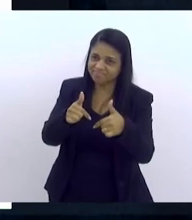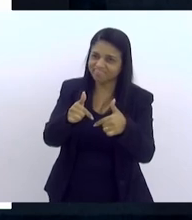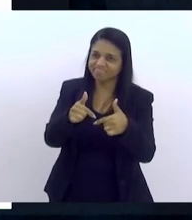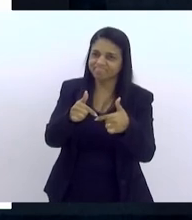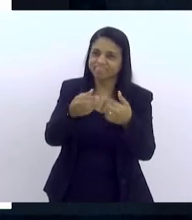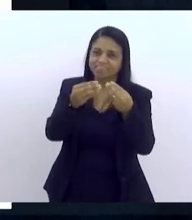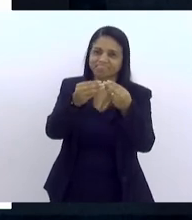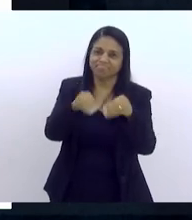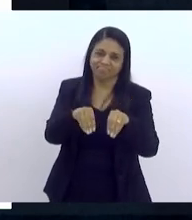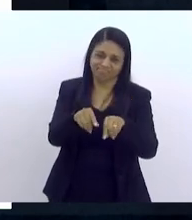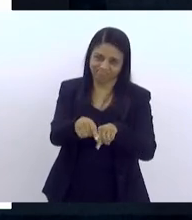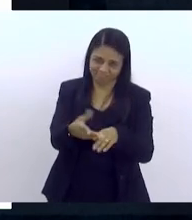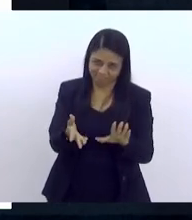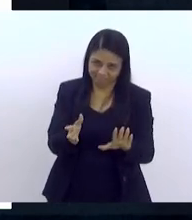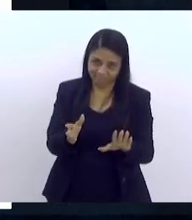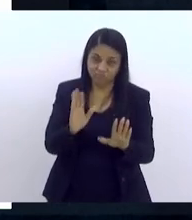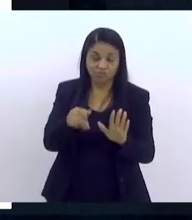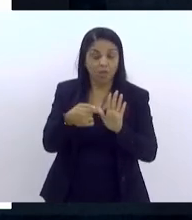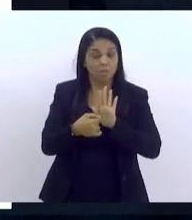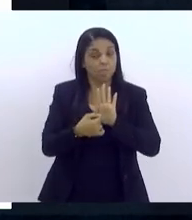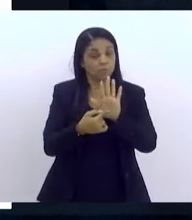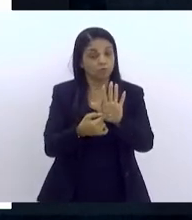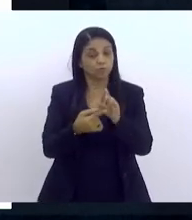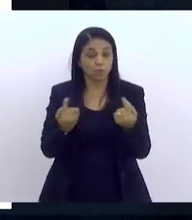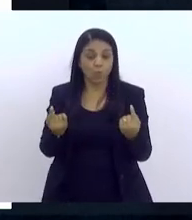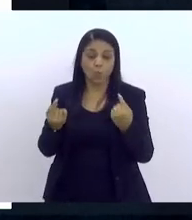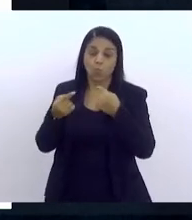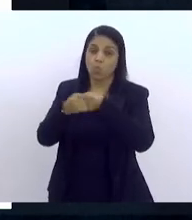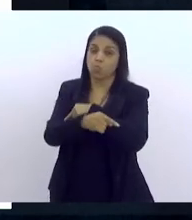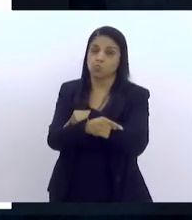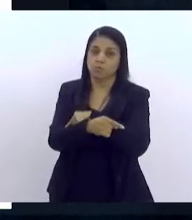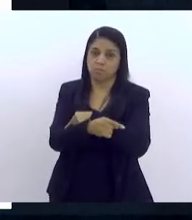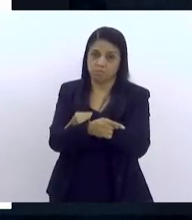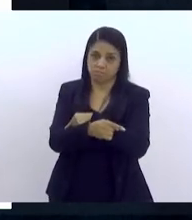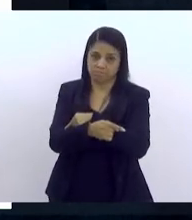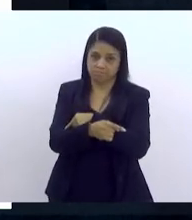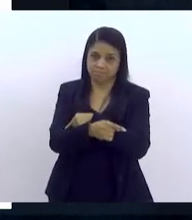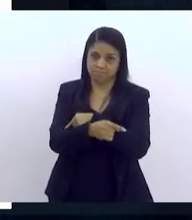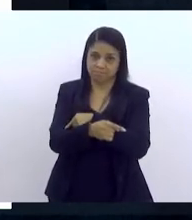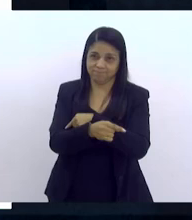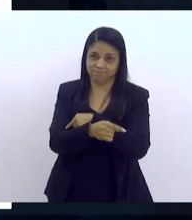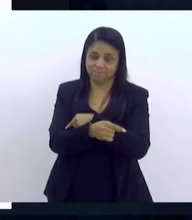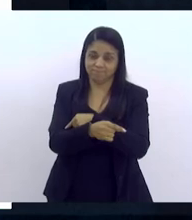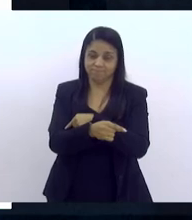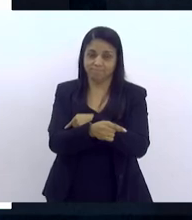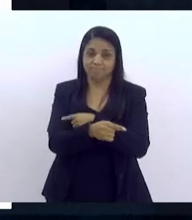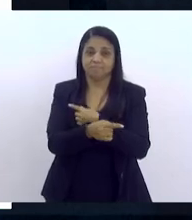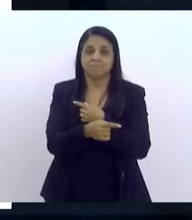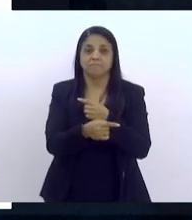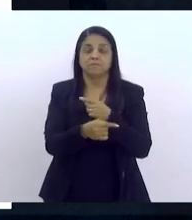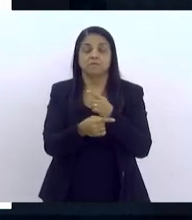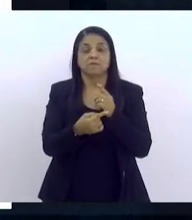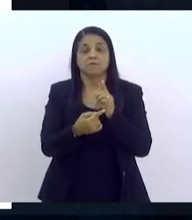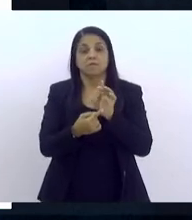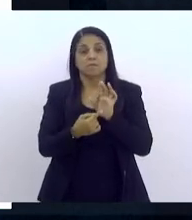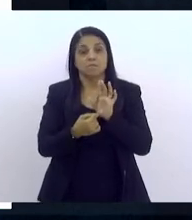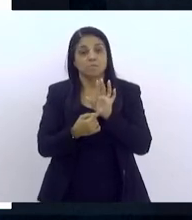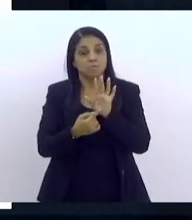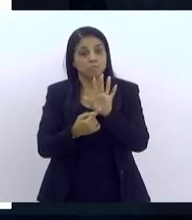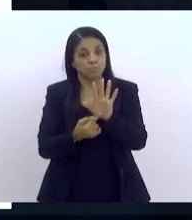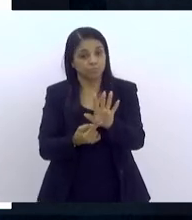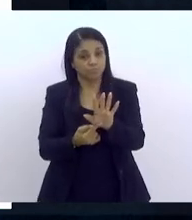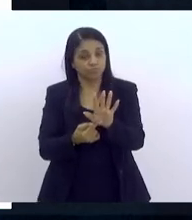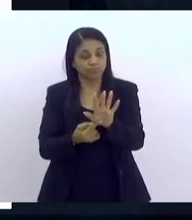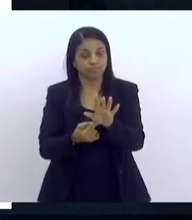se mostrado até capazes de acirrar situações muito